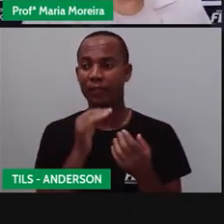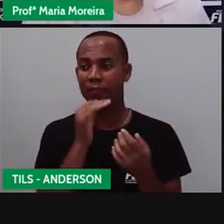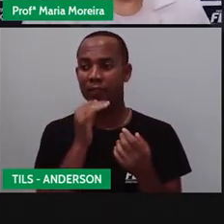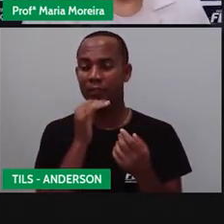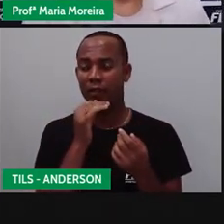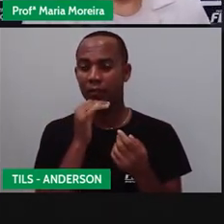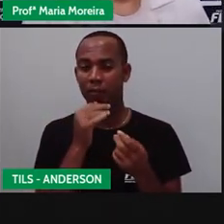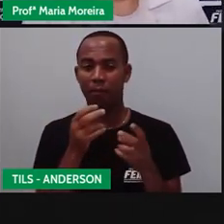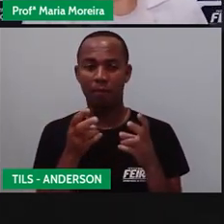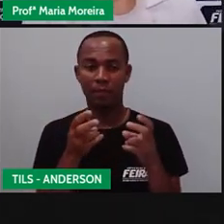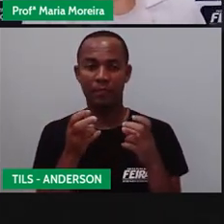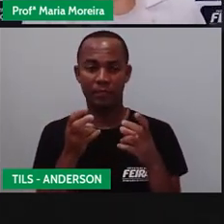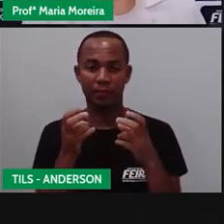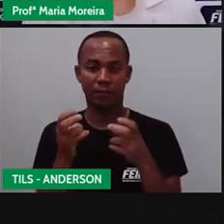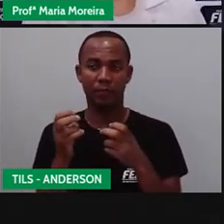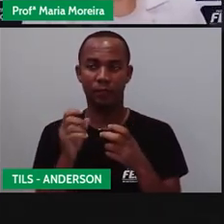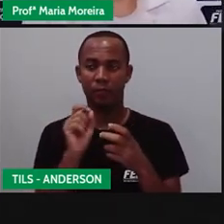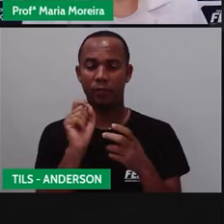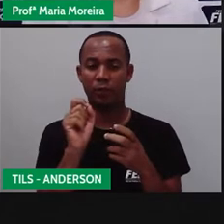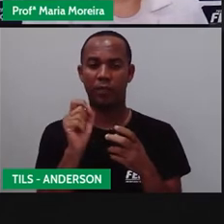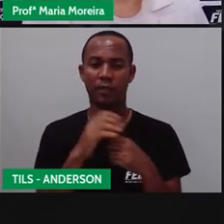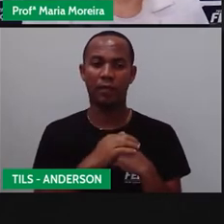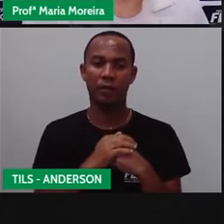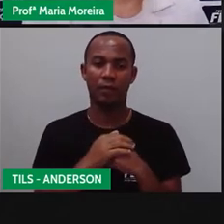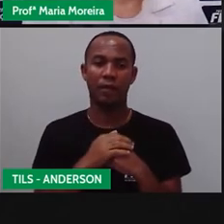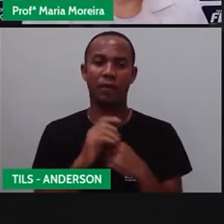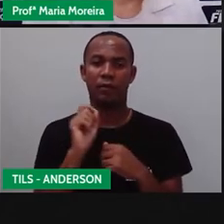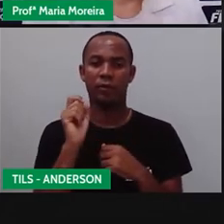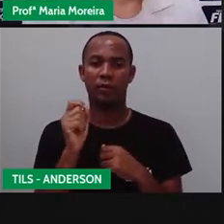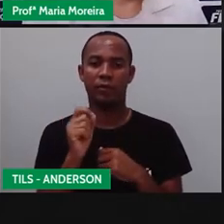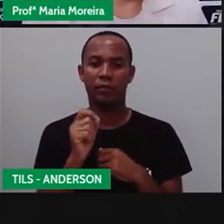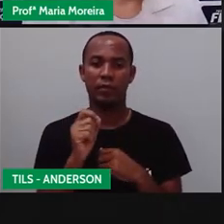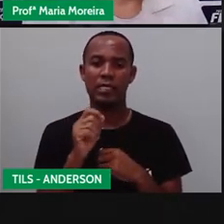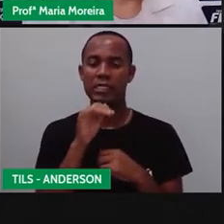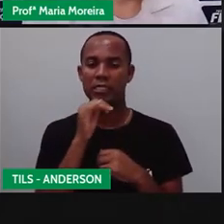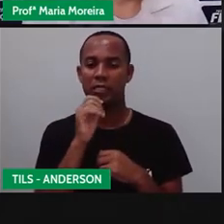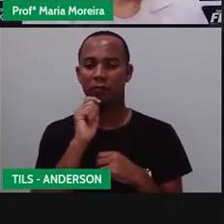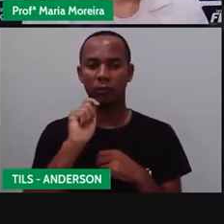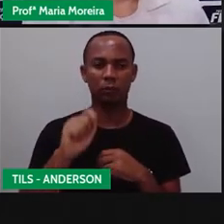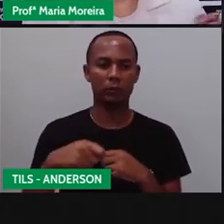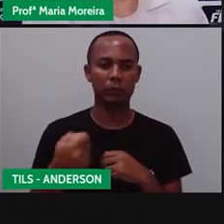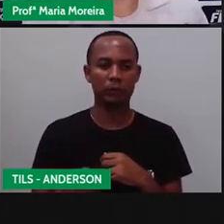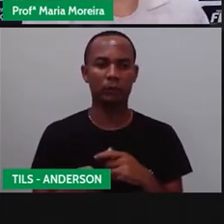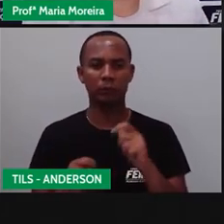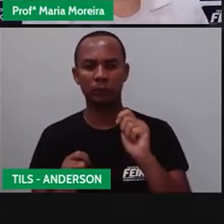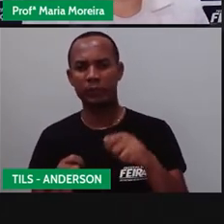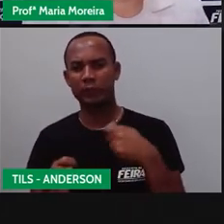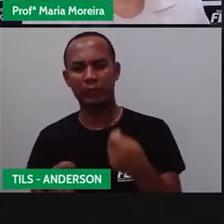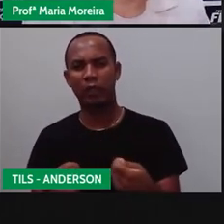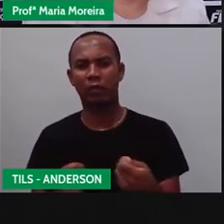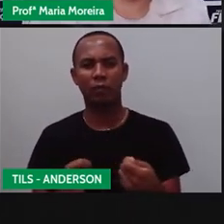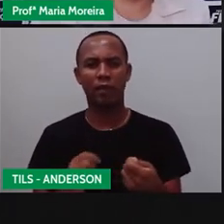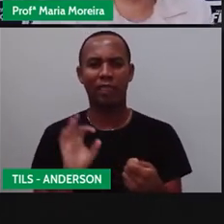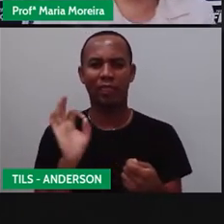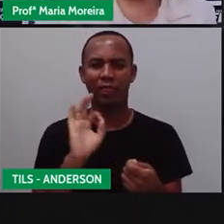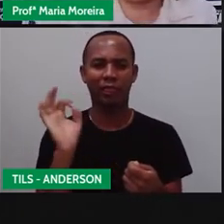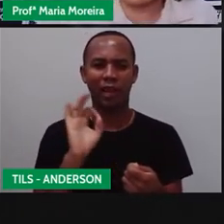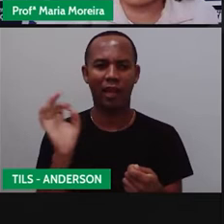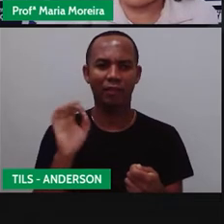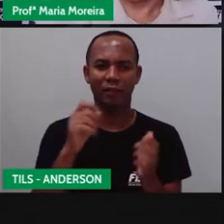observação, percebemos apenas a presença de símbolos, não foi isso? Sem nenhum tipo de